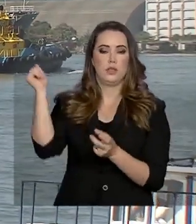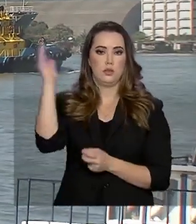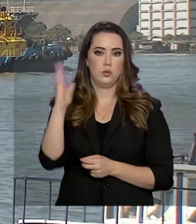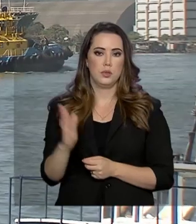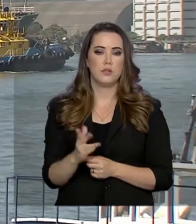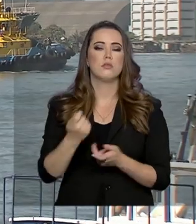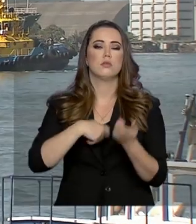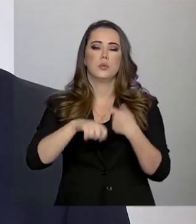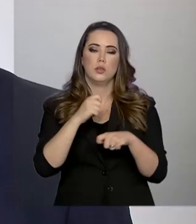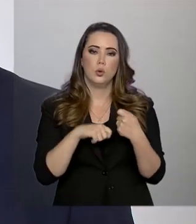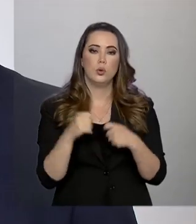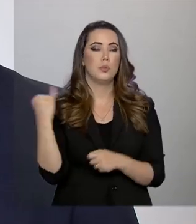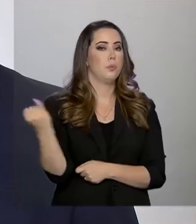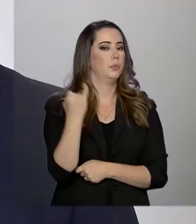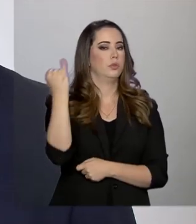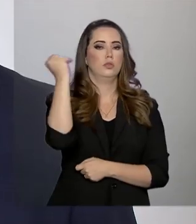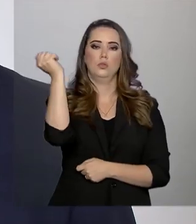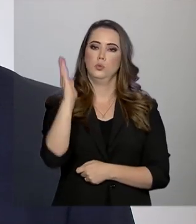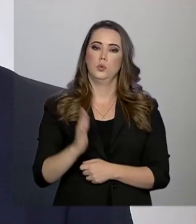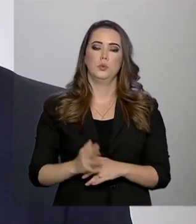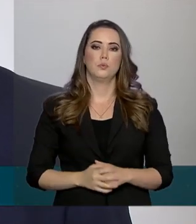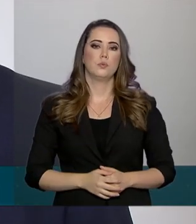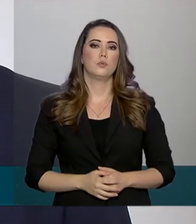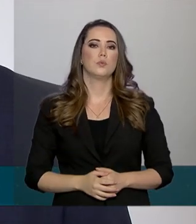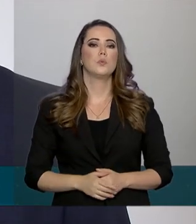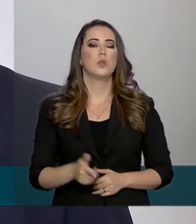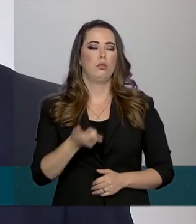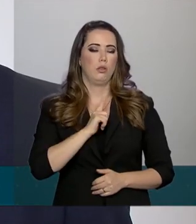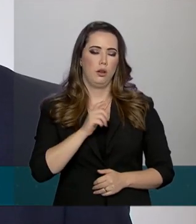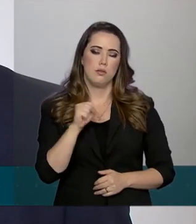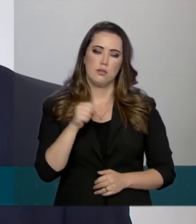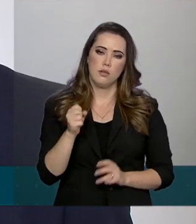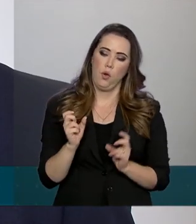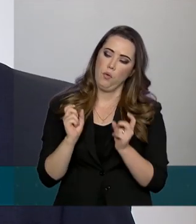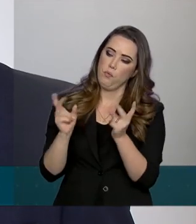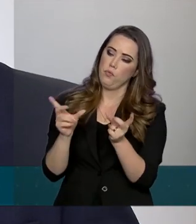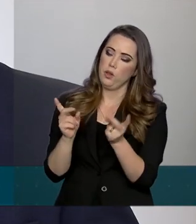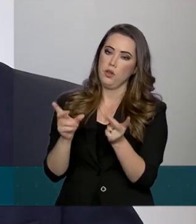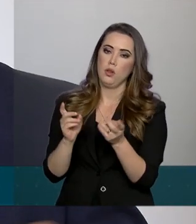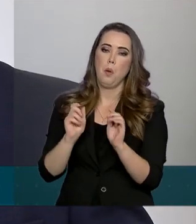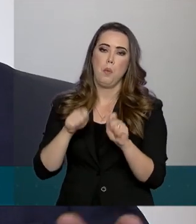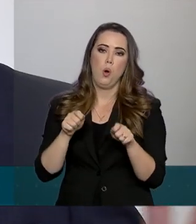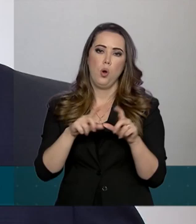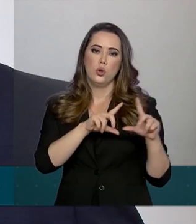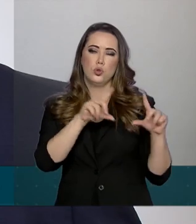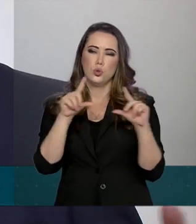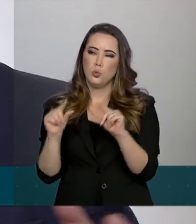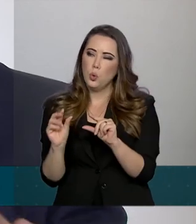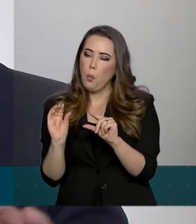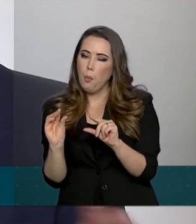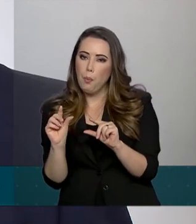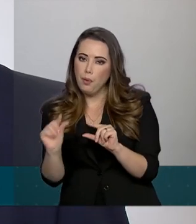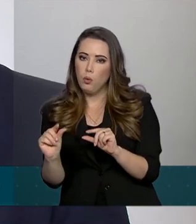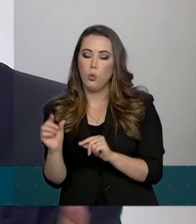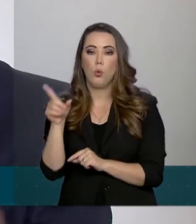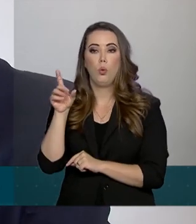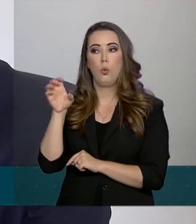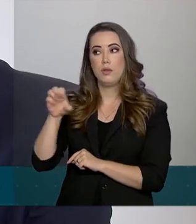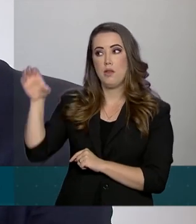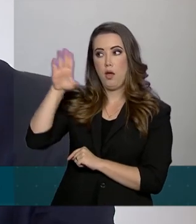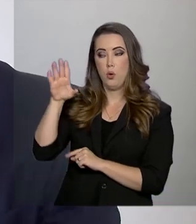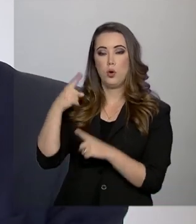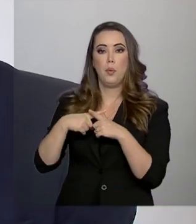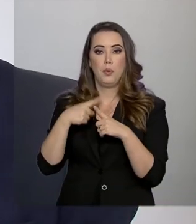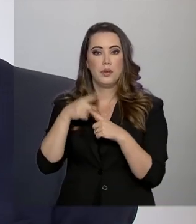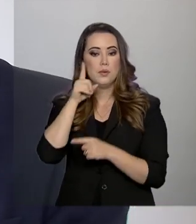economia brasileira. A gente vai ter uma carga boa de exportações. A gente pode até perder alguma coisa na Europa, que os Estados Unidos estão investindo